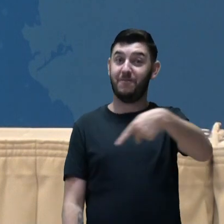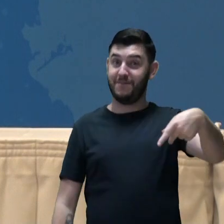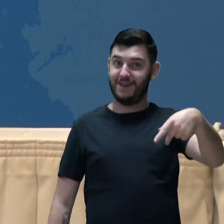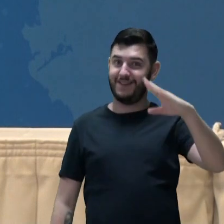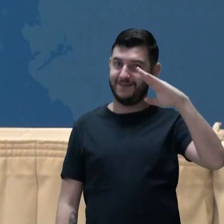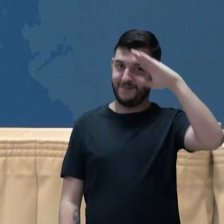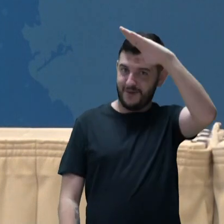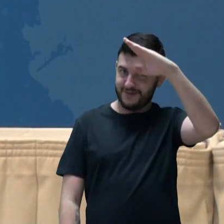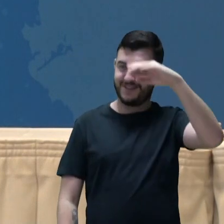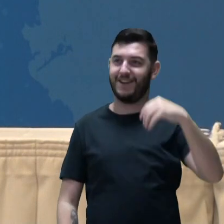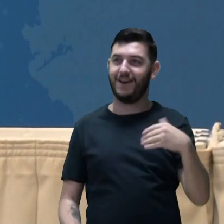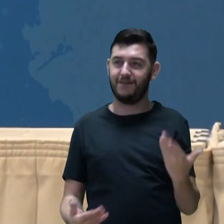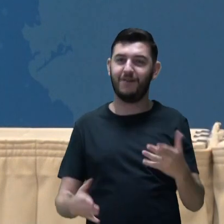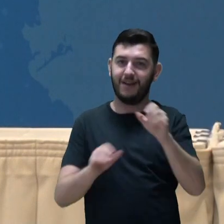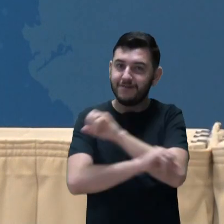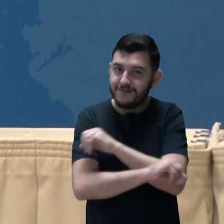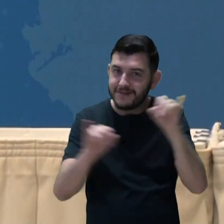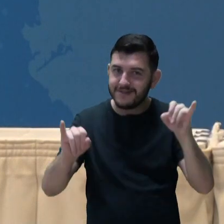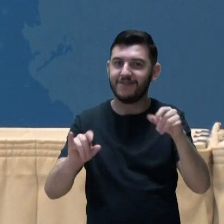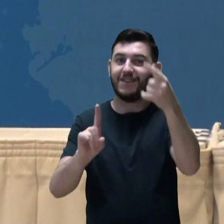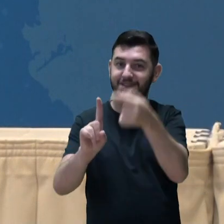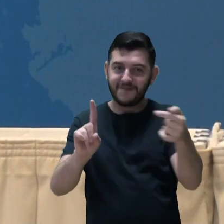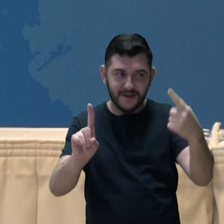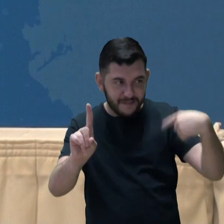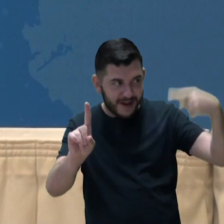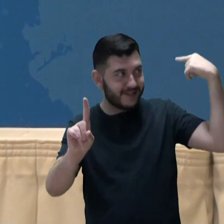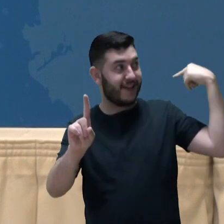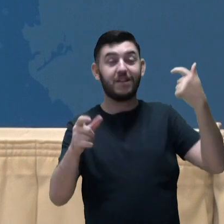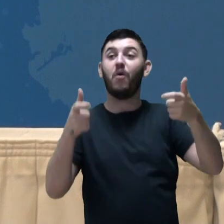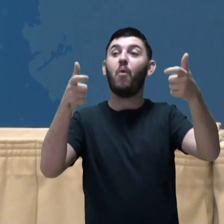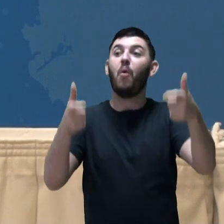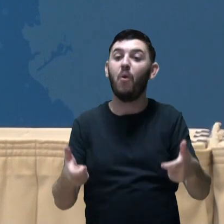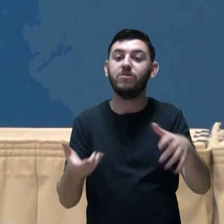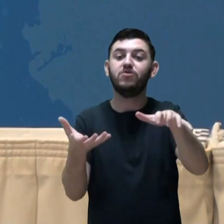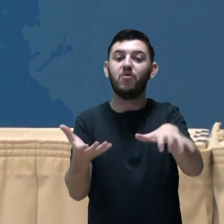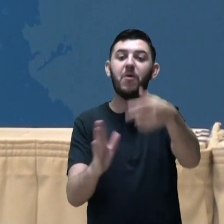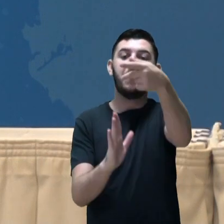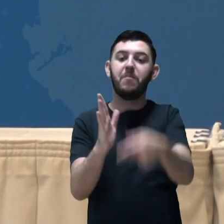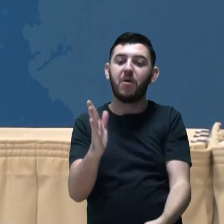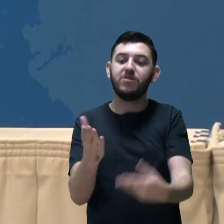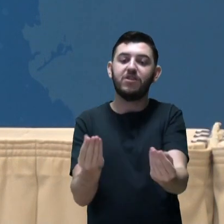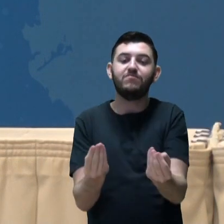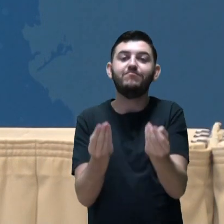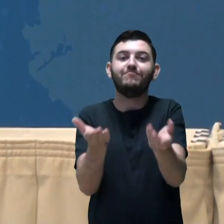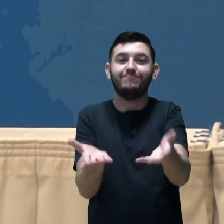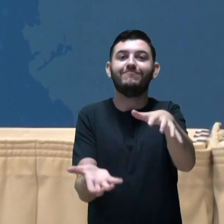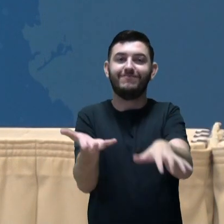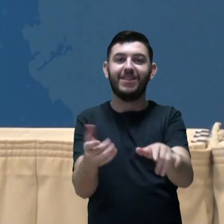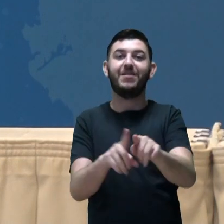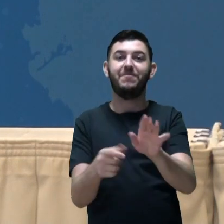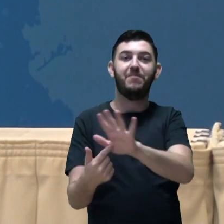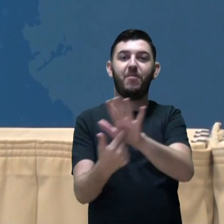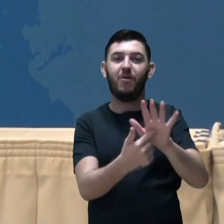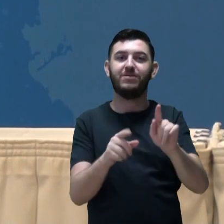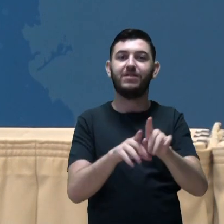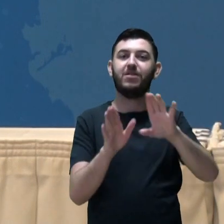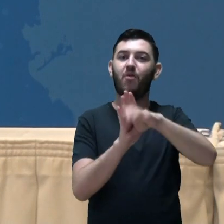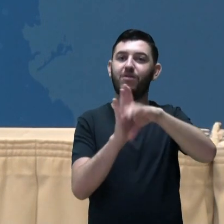entregou na semana passada ao Congresso Nacional, contempla com clareza o conceito de integração.